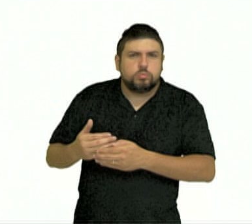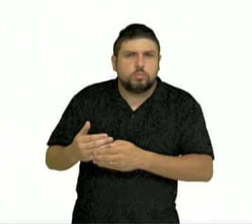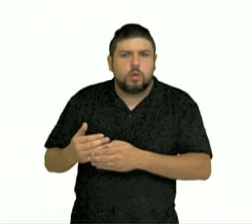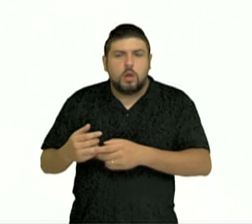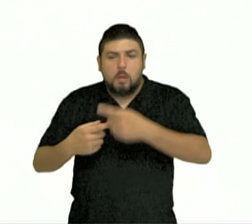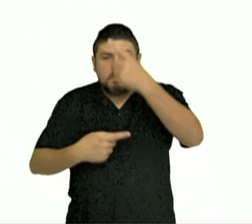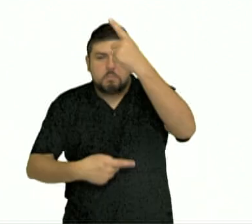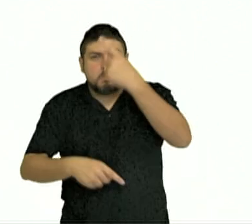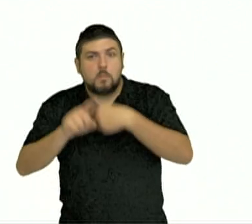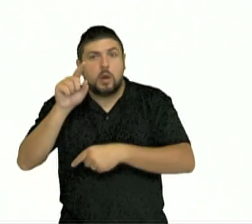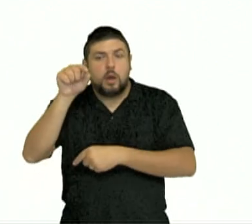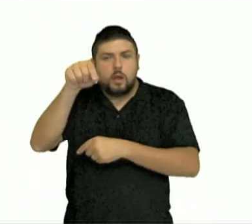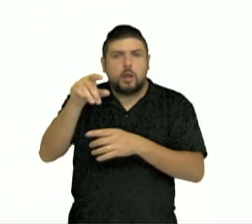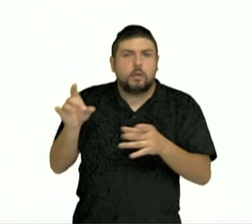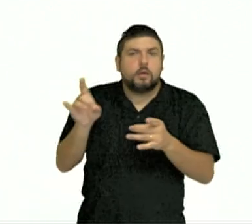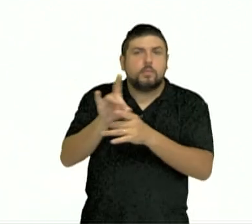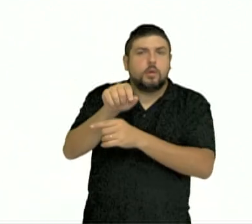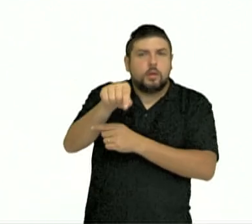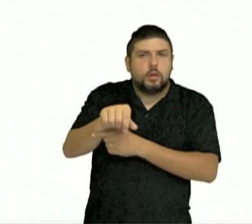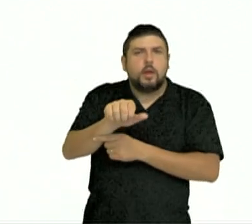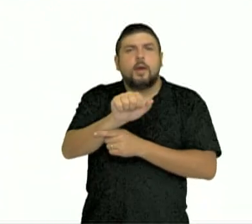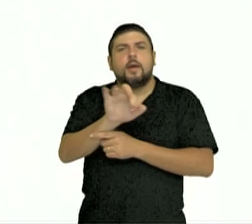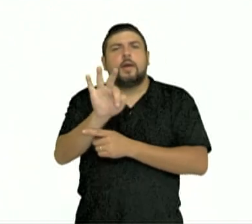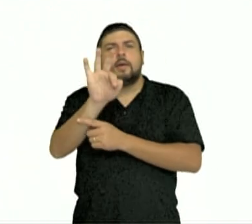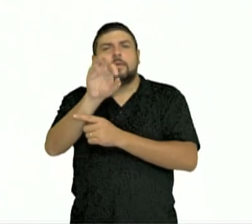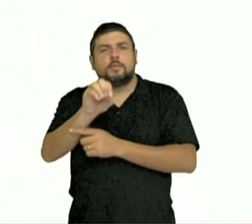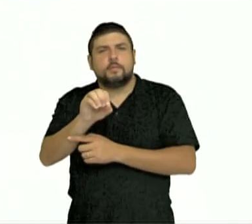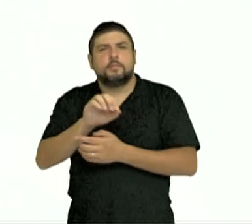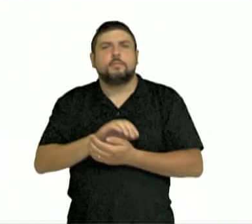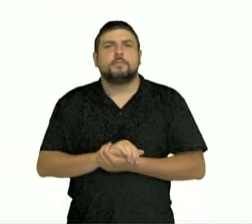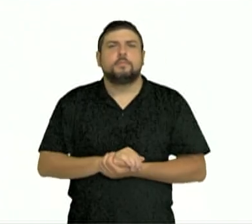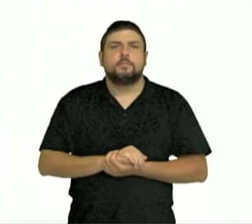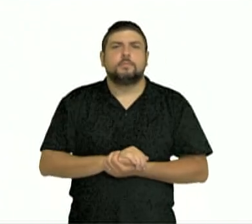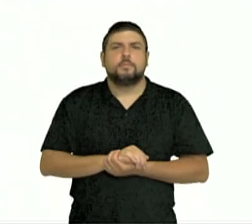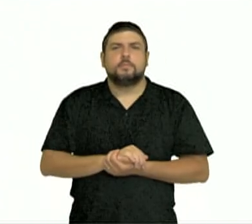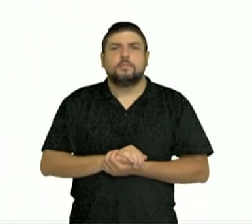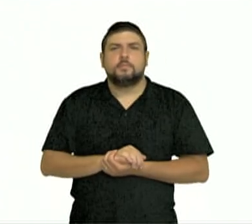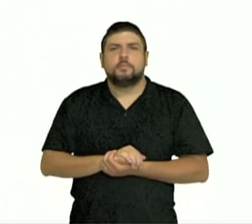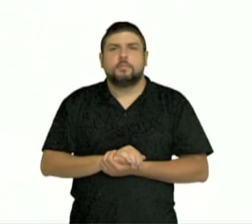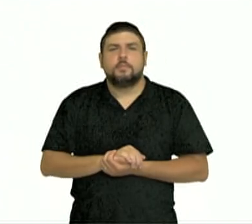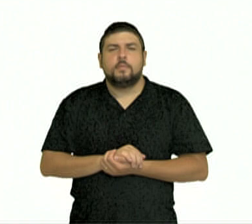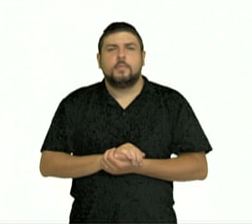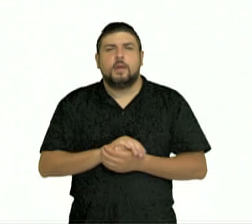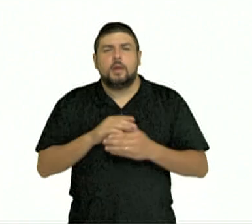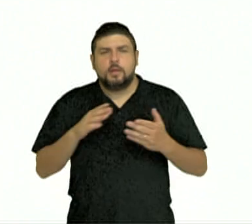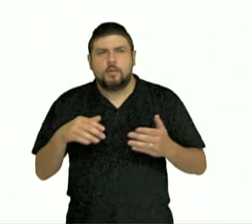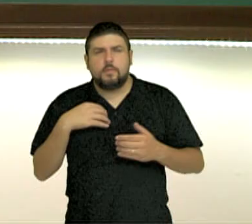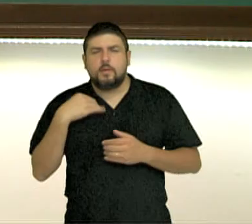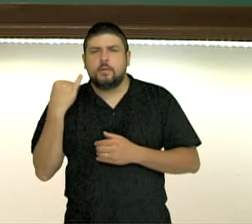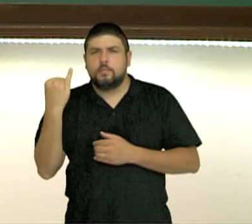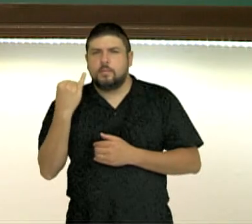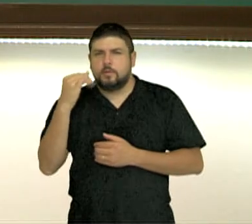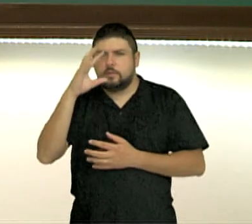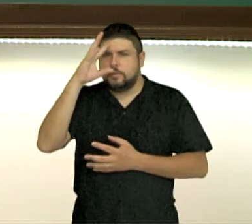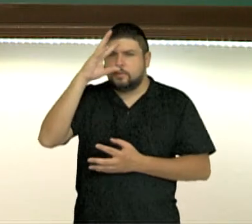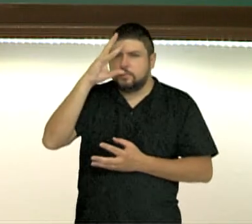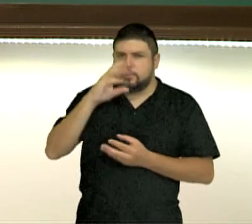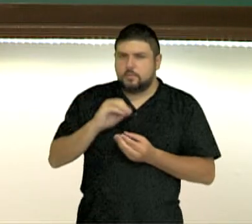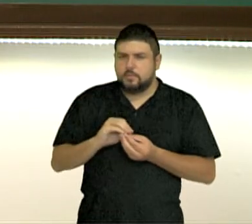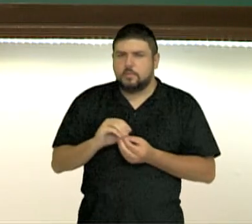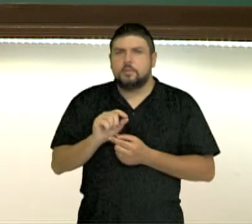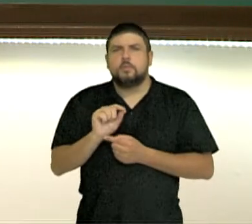observamos esses determinados objetos. Por isso que é importante observarmos, então, que